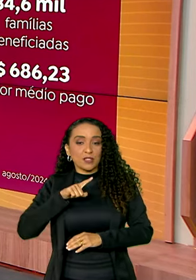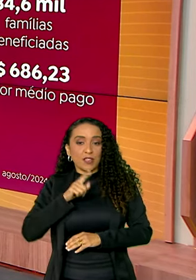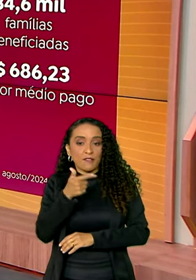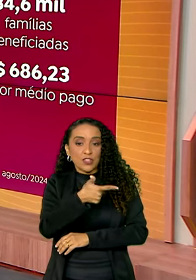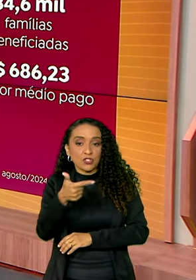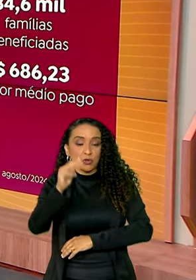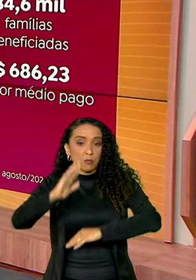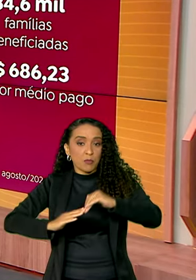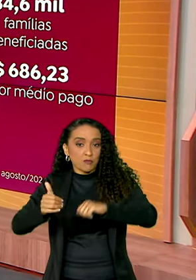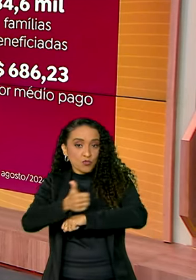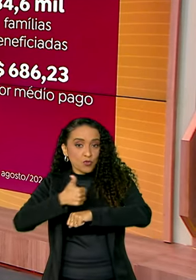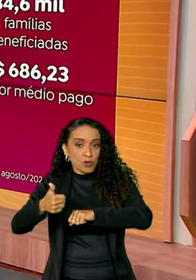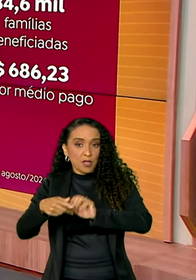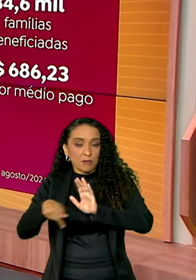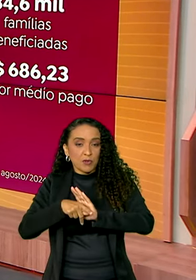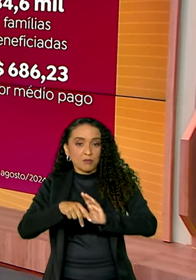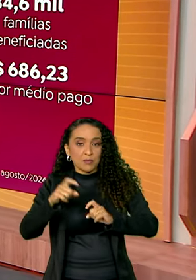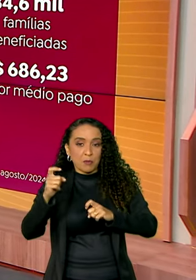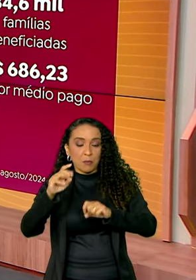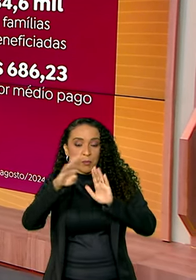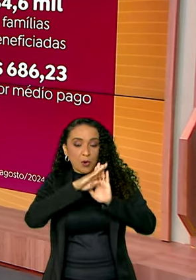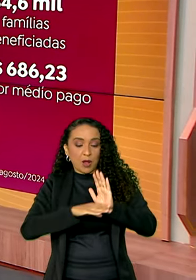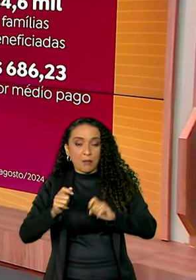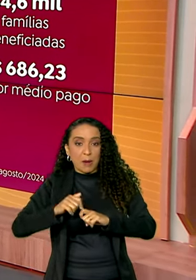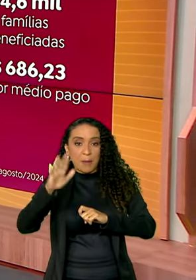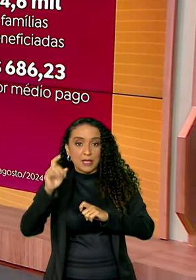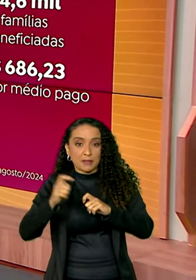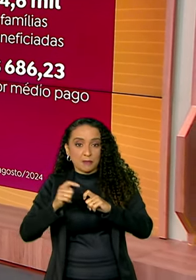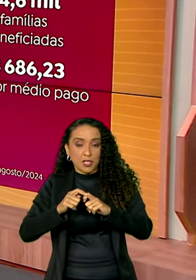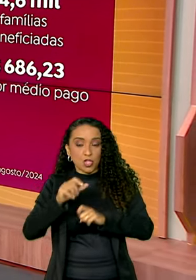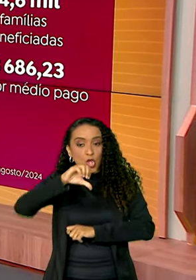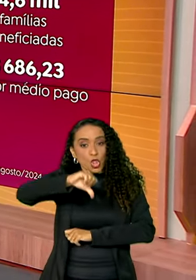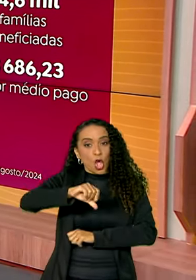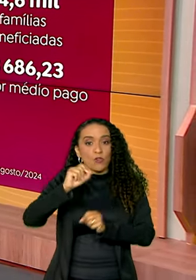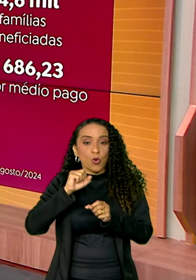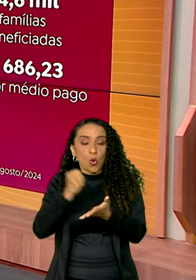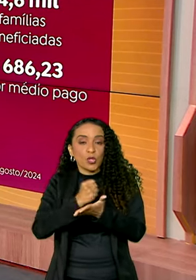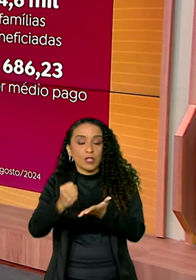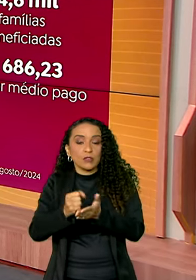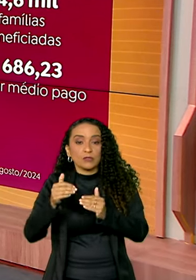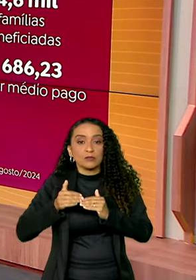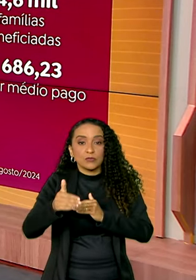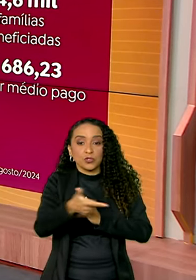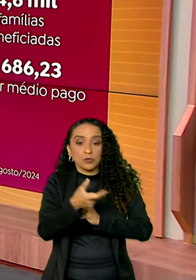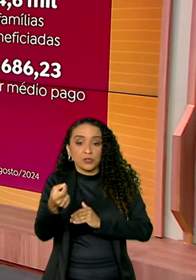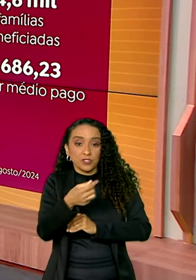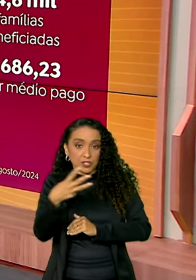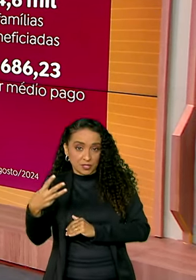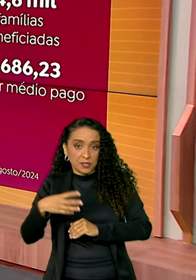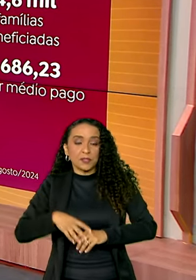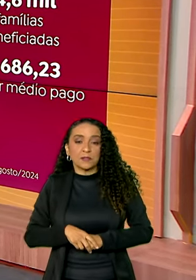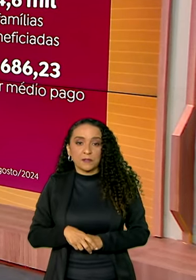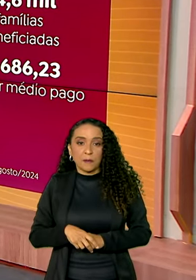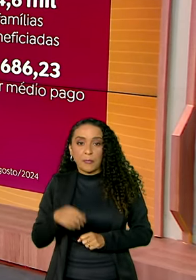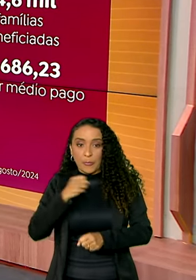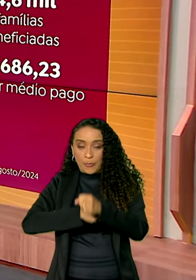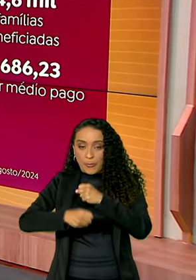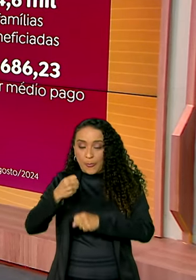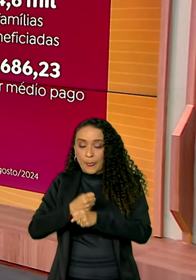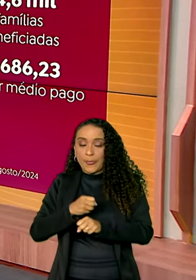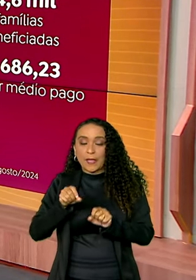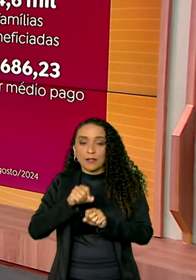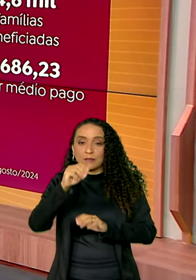profissionais do Mais Médicos, sendo que nove deles foram contratados a partir de 2023, no ano passado,